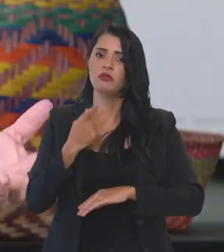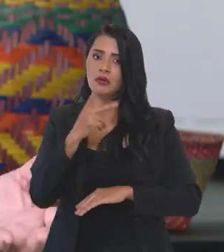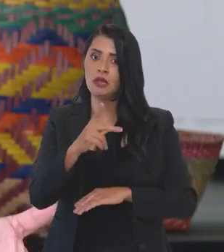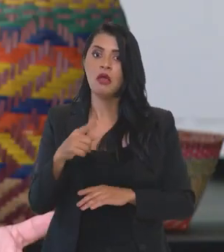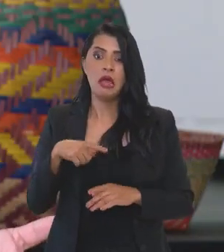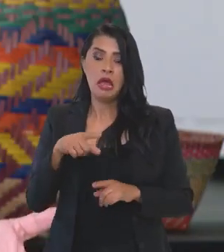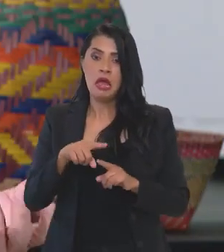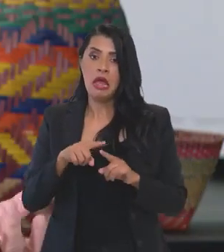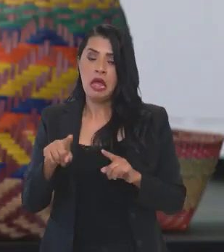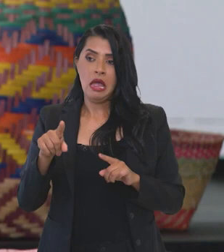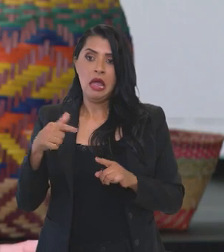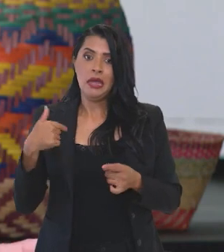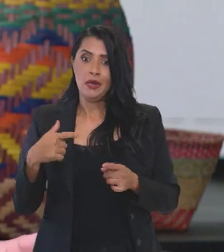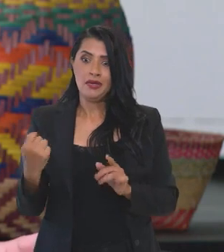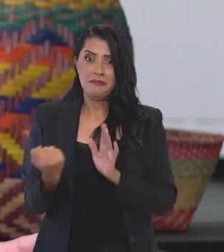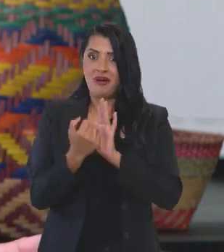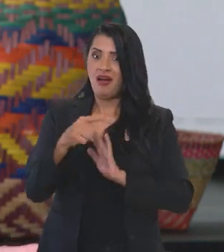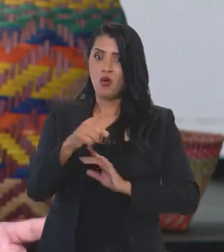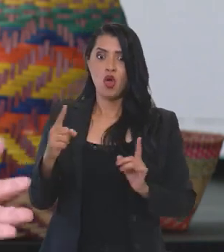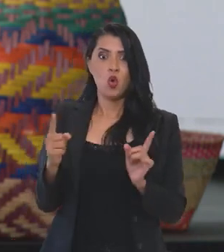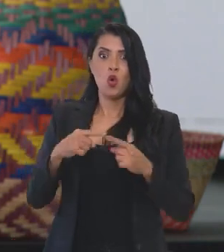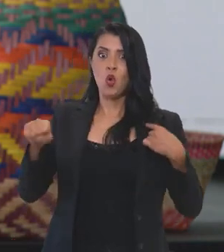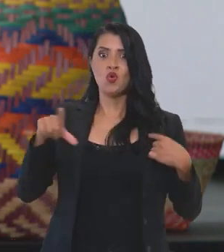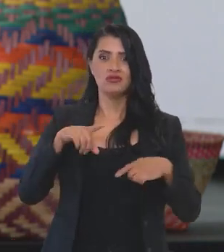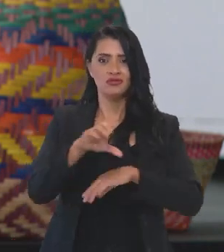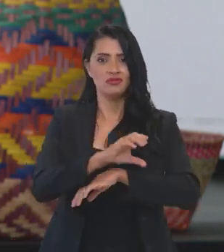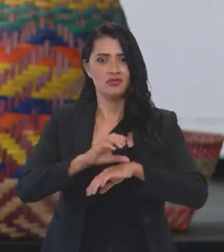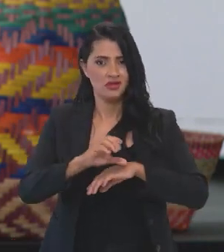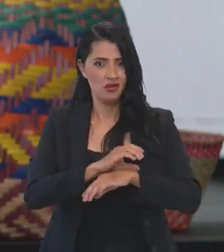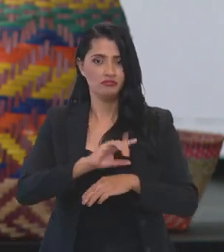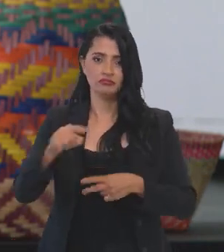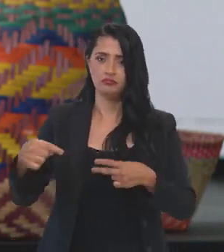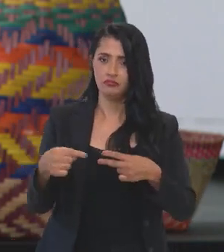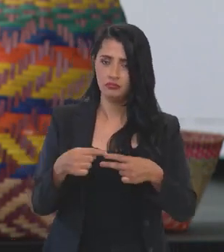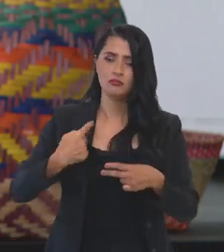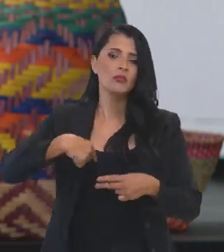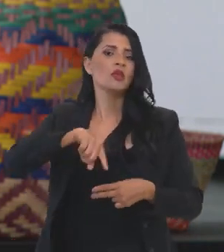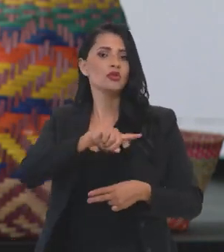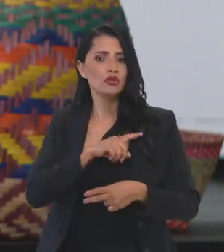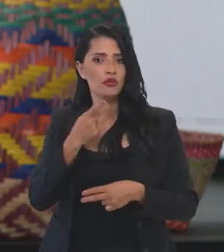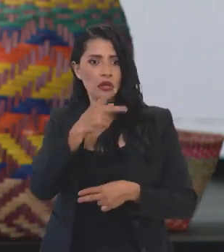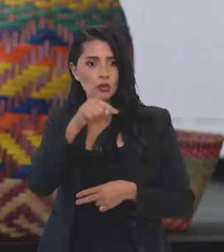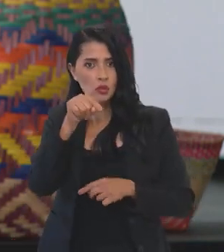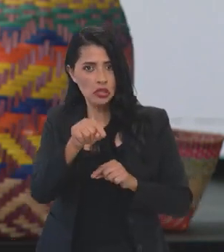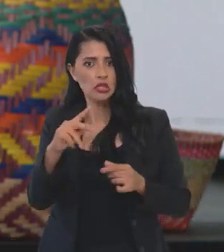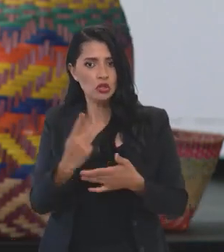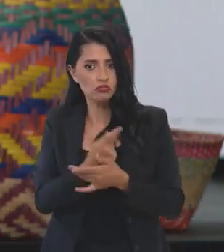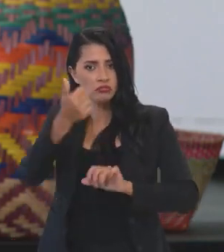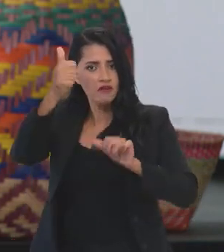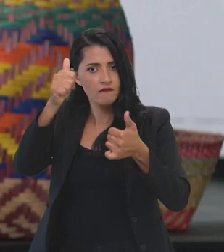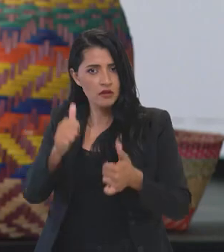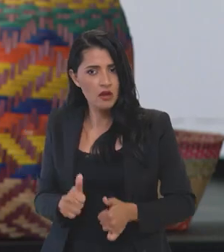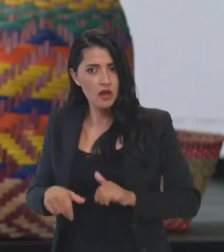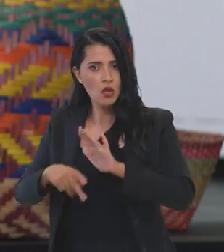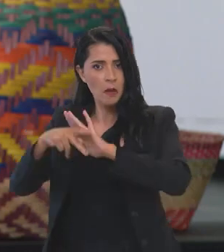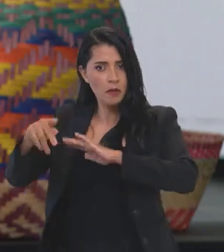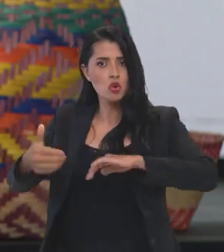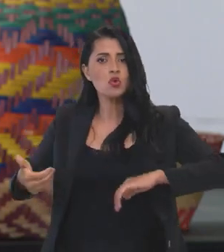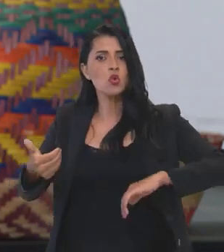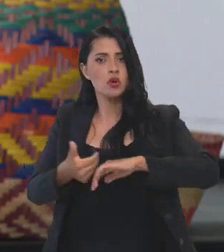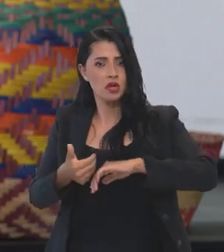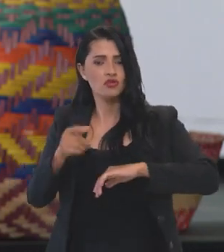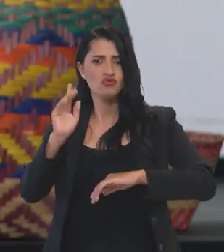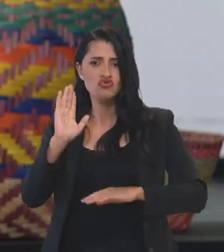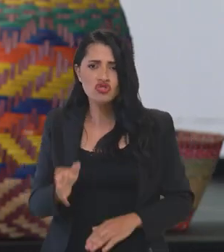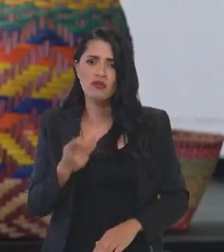que contraria a nossa Constituição. Segundo, nós estaríamos colocando esse procedimento para ser avaliado pelo